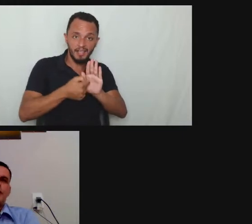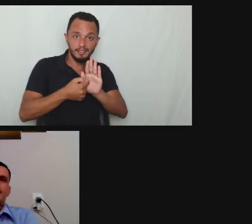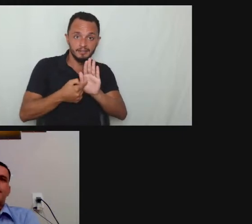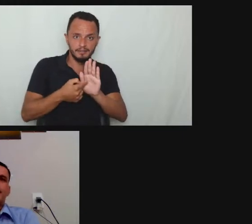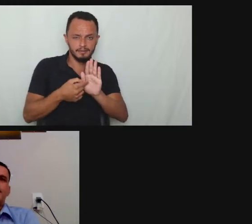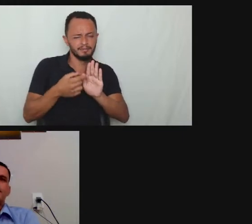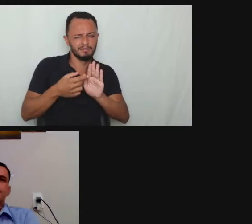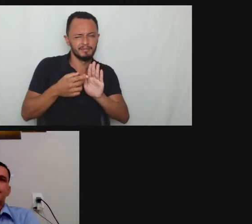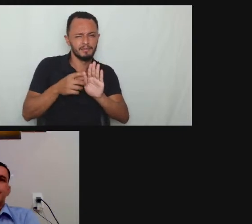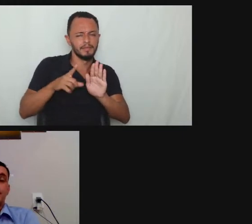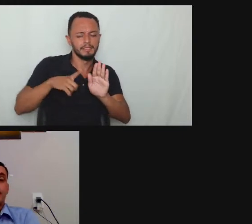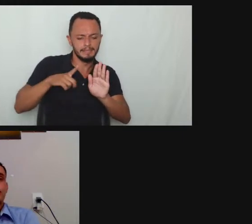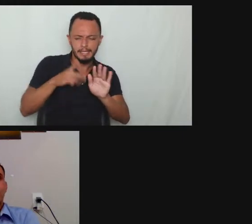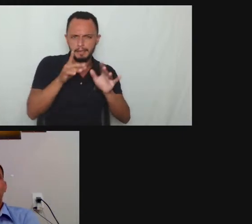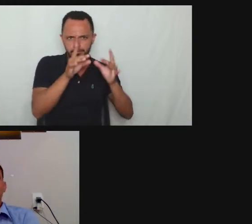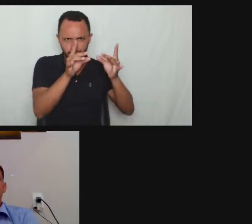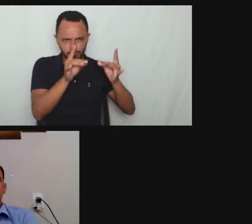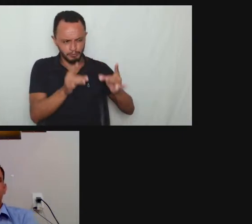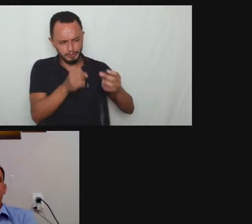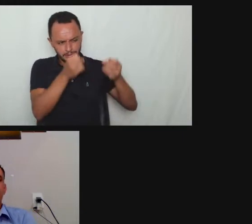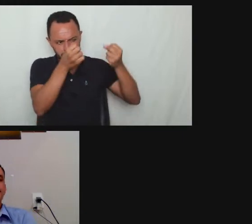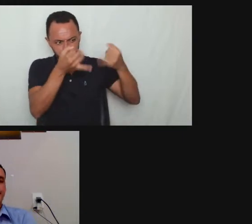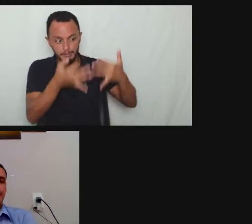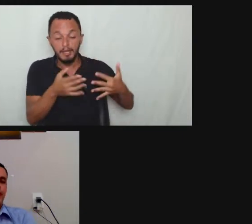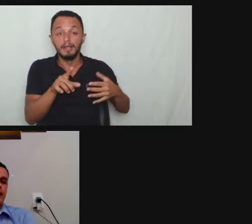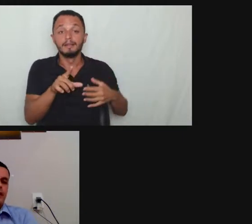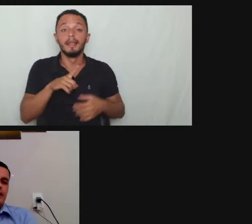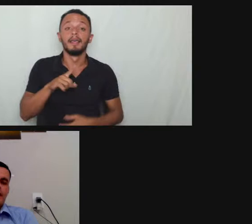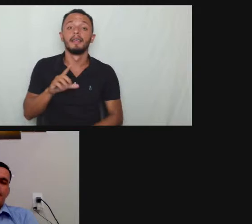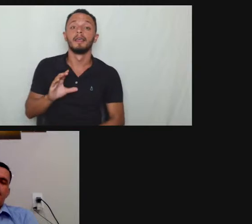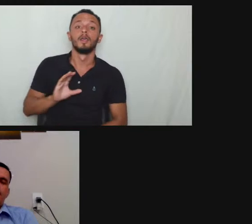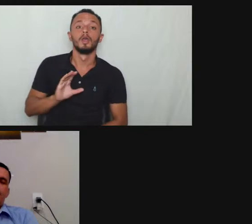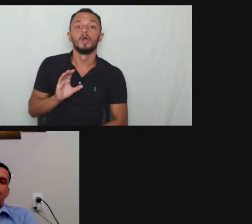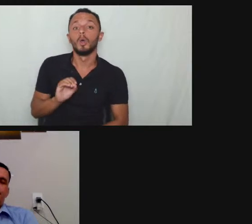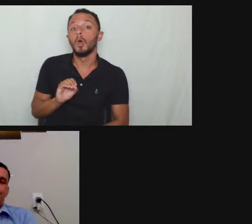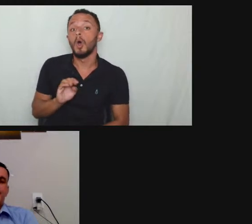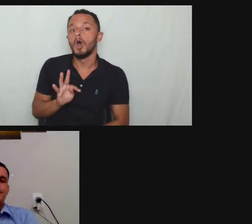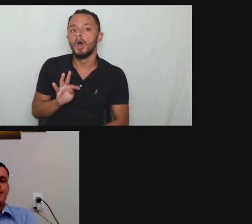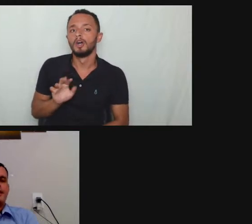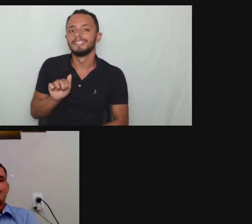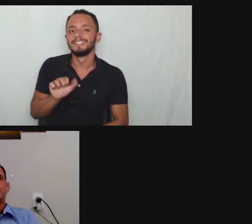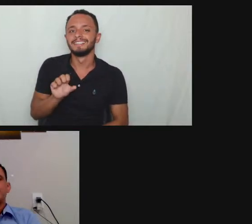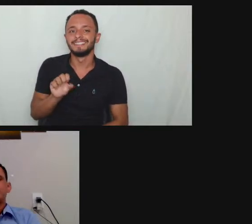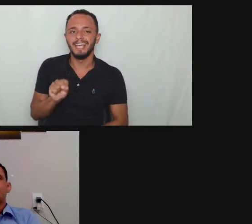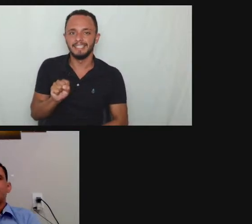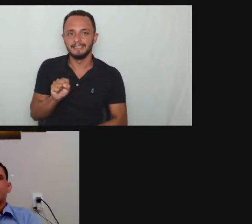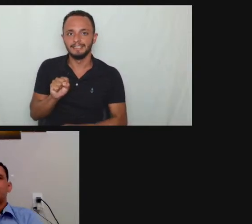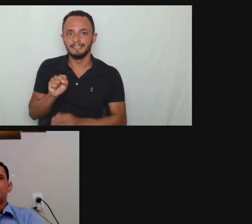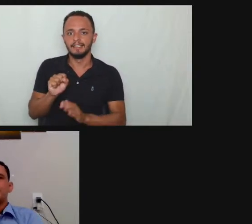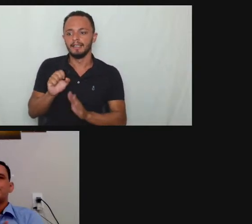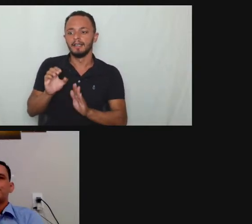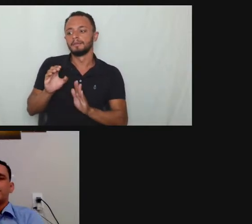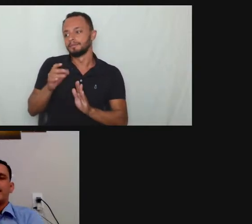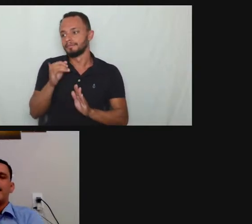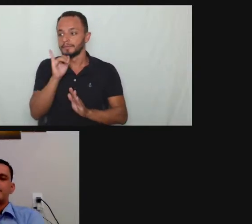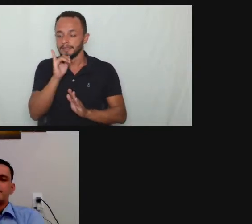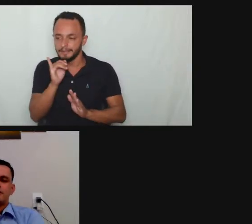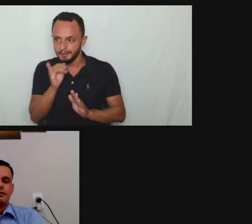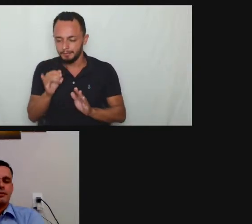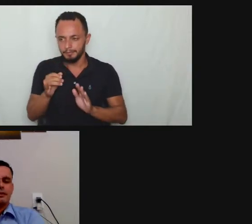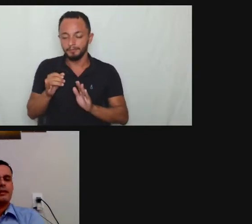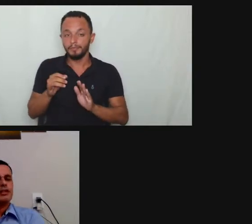o direito trabalhista são as cotas né é para as empresas por exemplo até 200